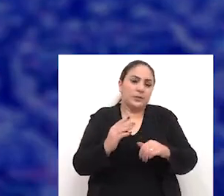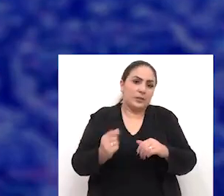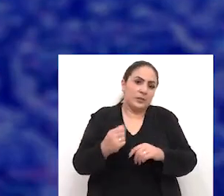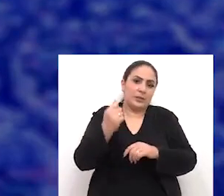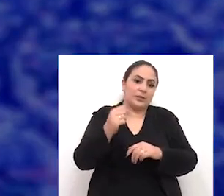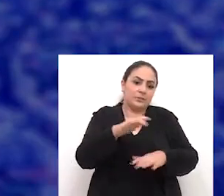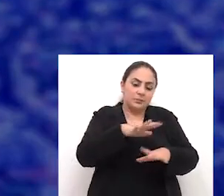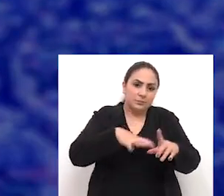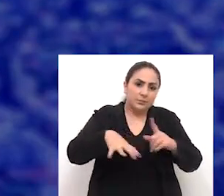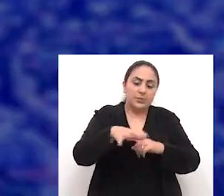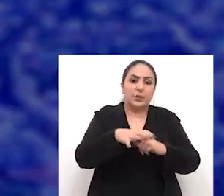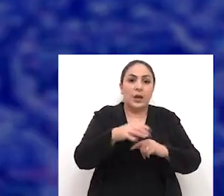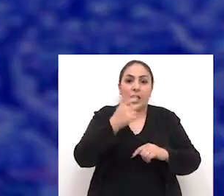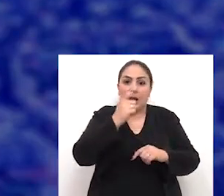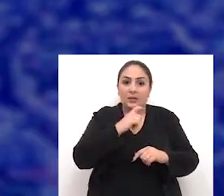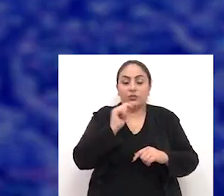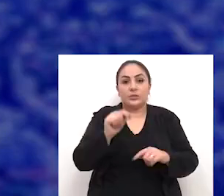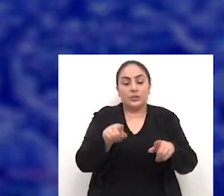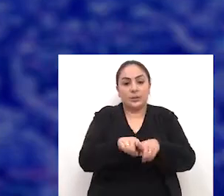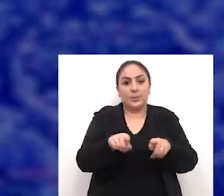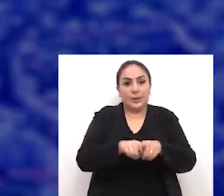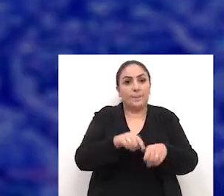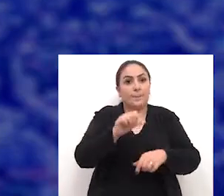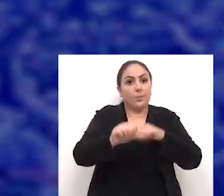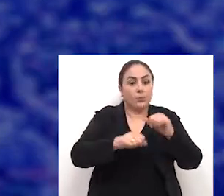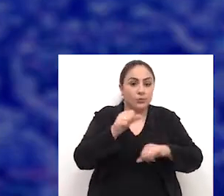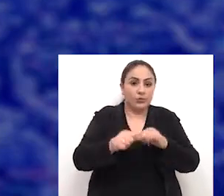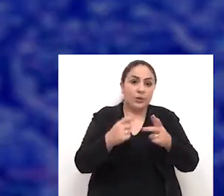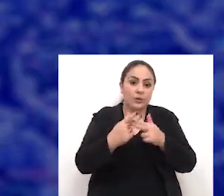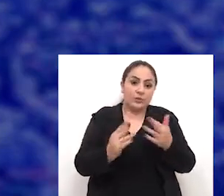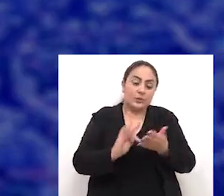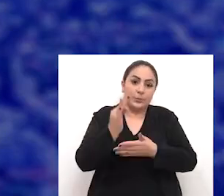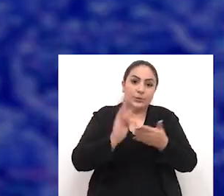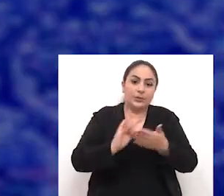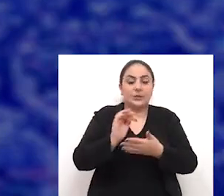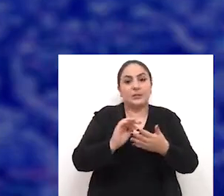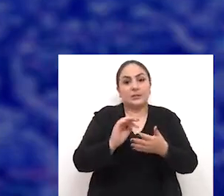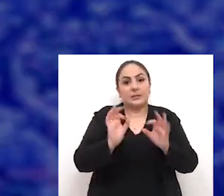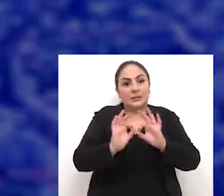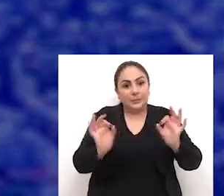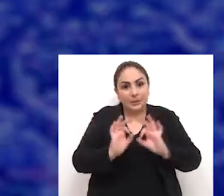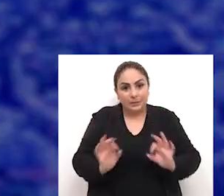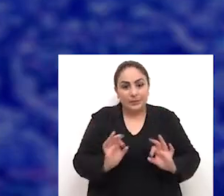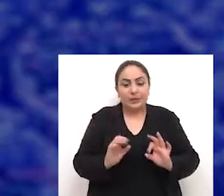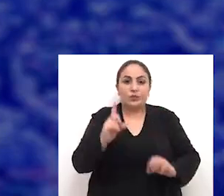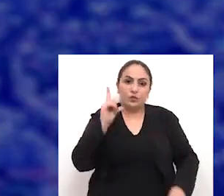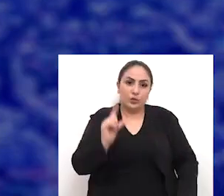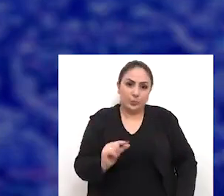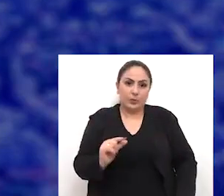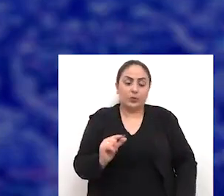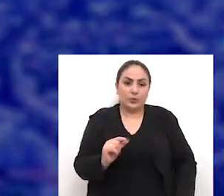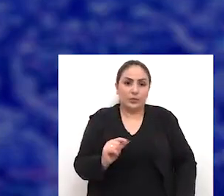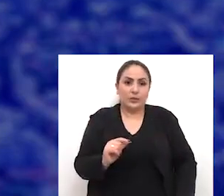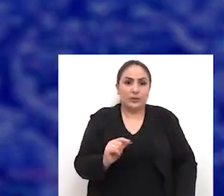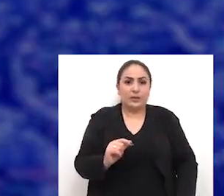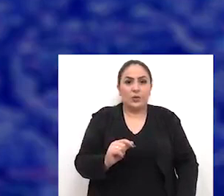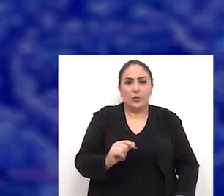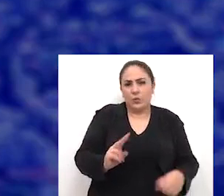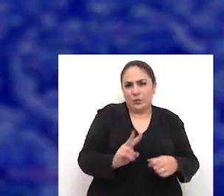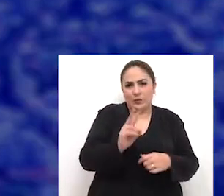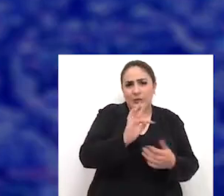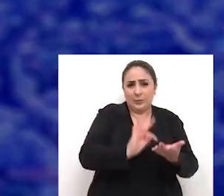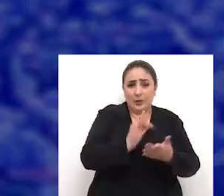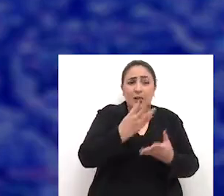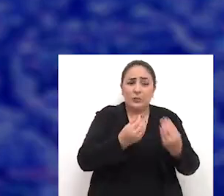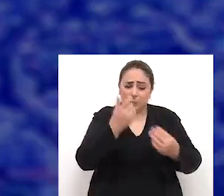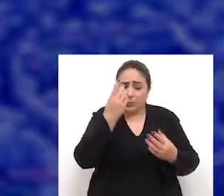tenhamos mais riqueza circulando no mercado. Eu acho que é uma reforma que modifica a matriz tributária, simplifica tributos, diminui a carga tributária, importante dizer, eu sei que